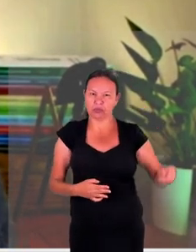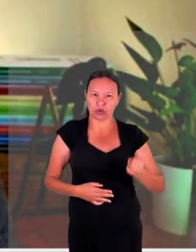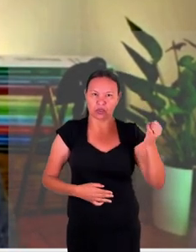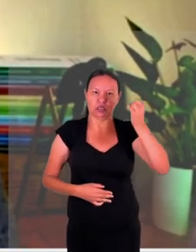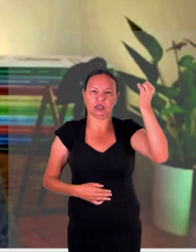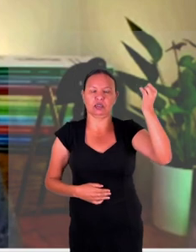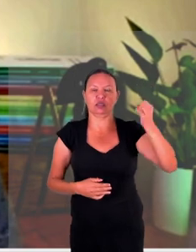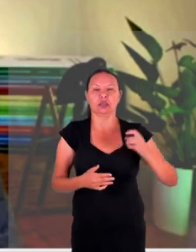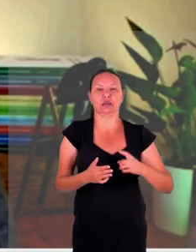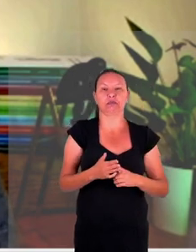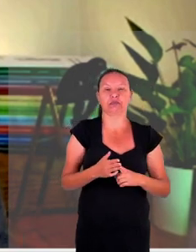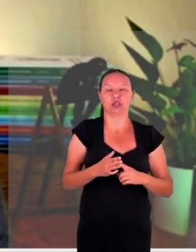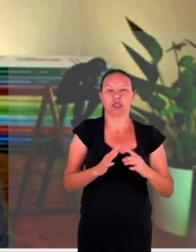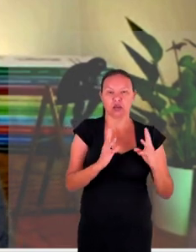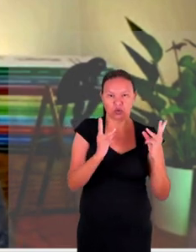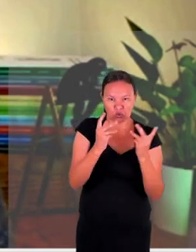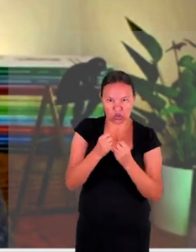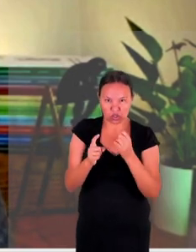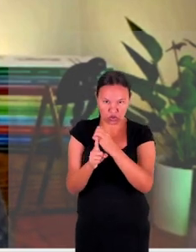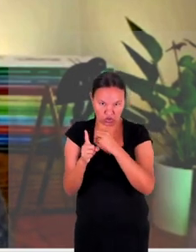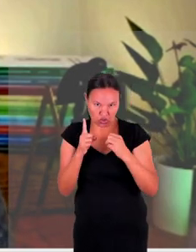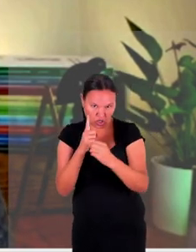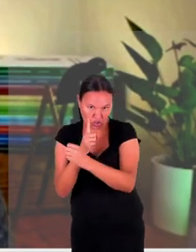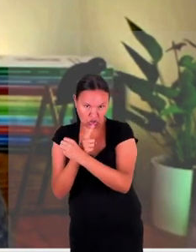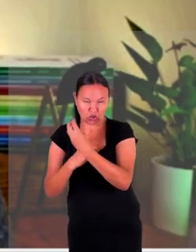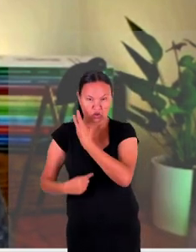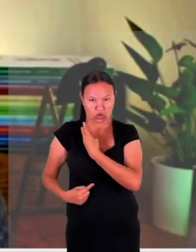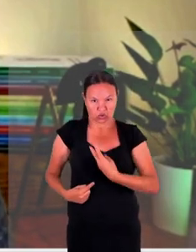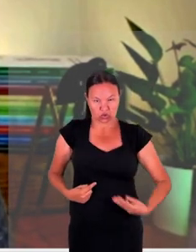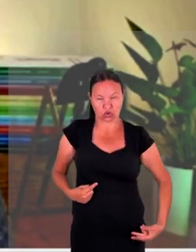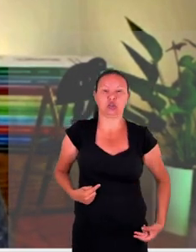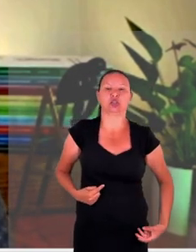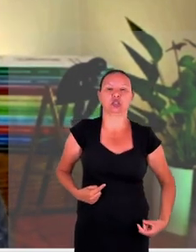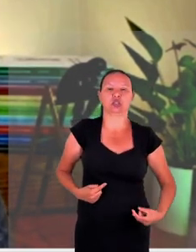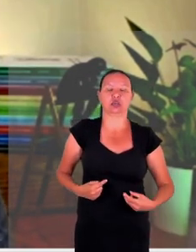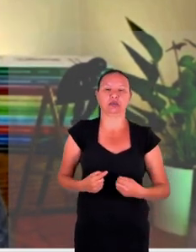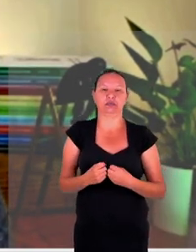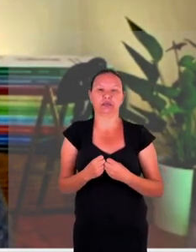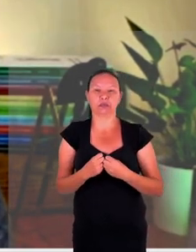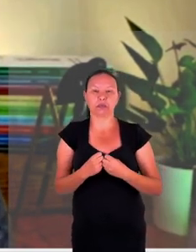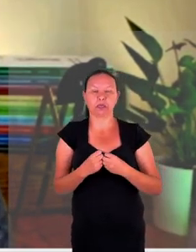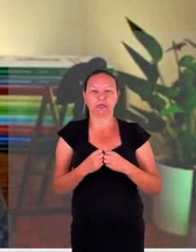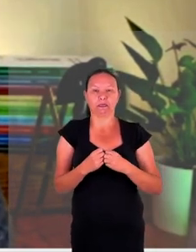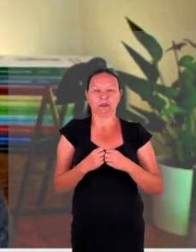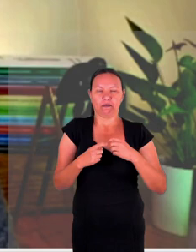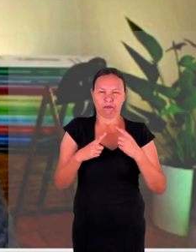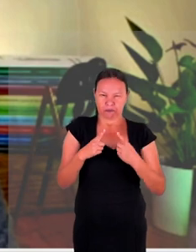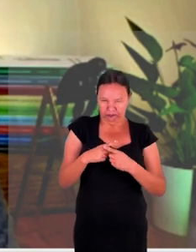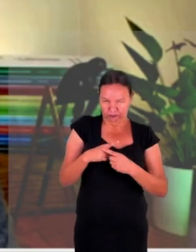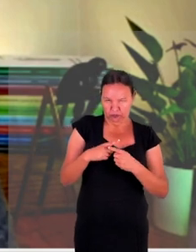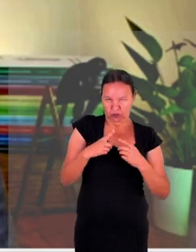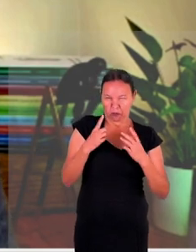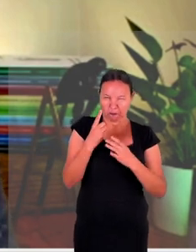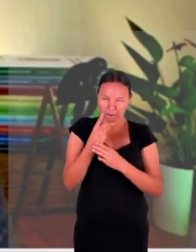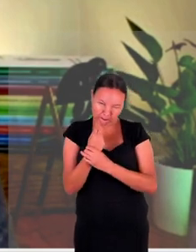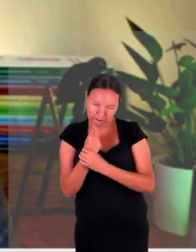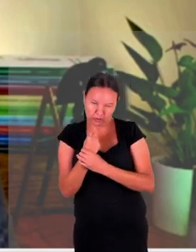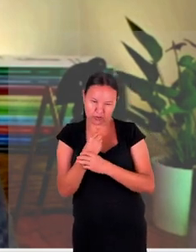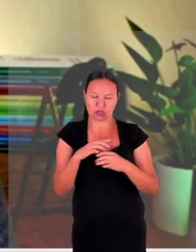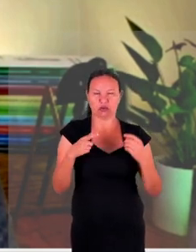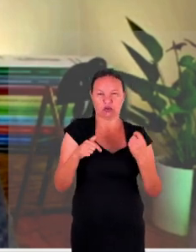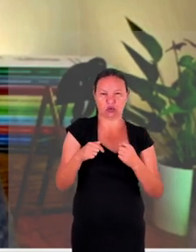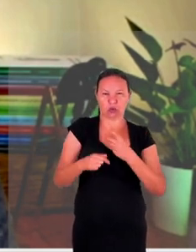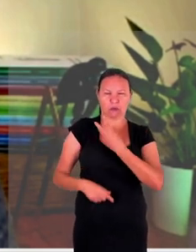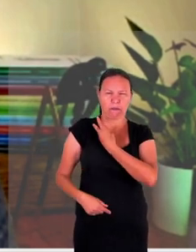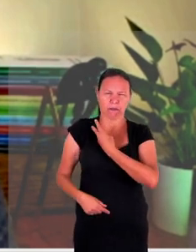como a nossa sociedade jurídica e boa parte do ocidente ainda está extremamente apegada ao positivismo